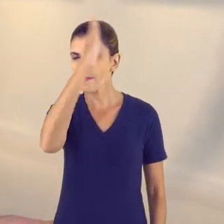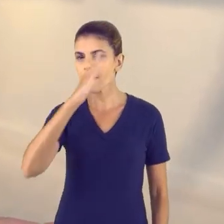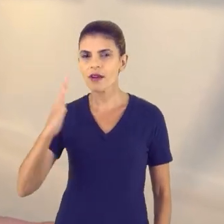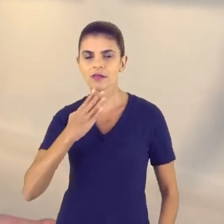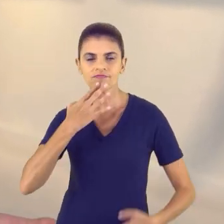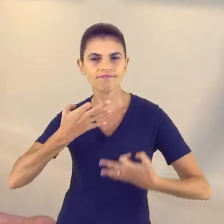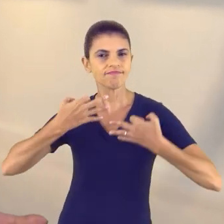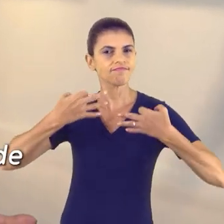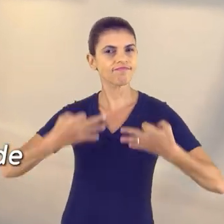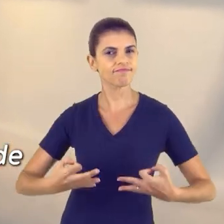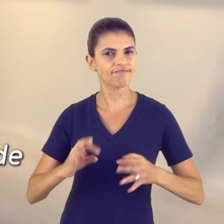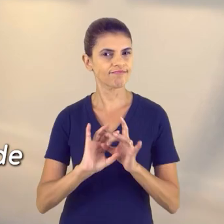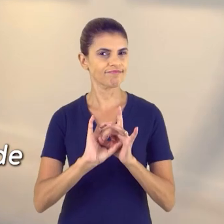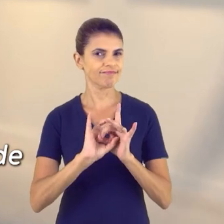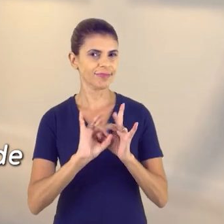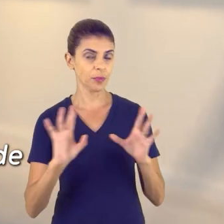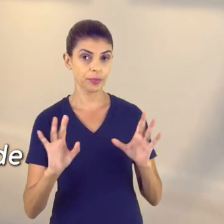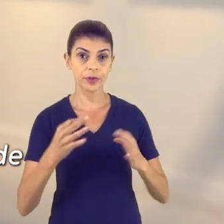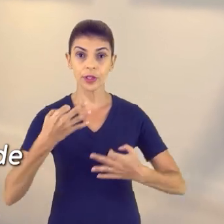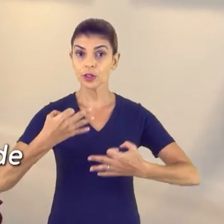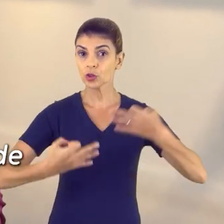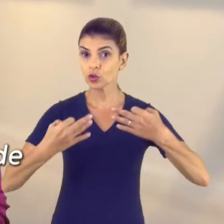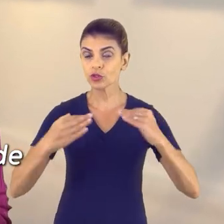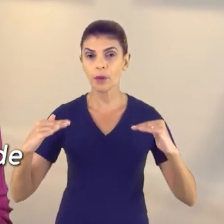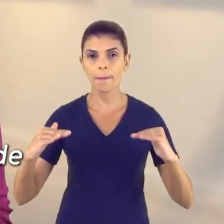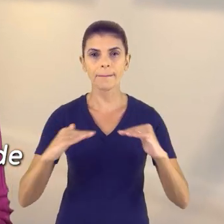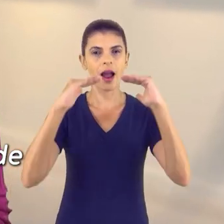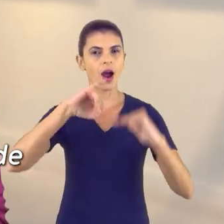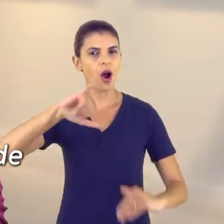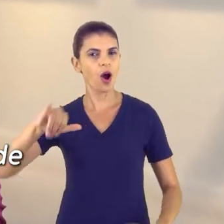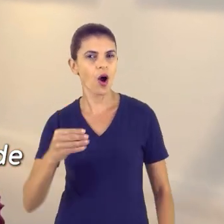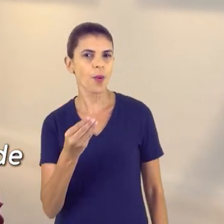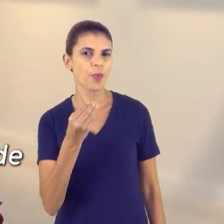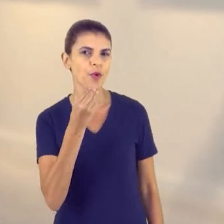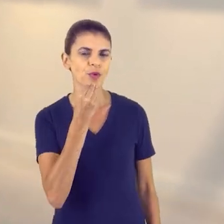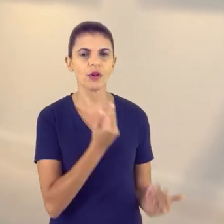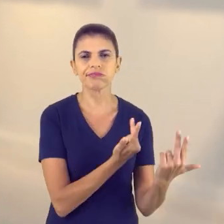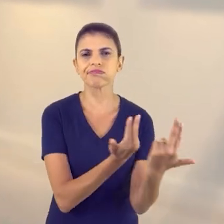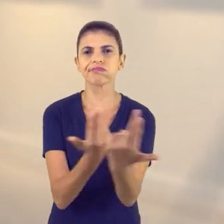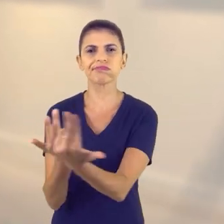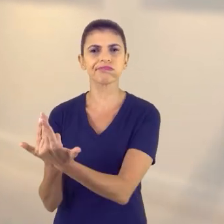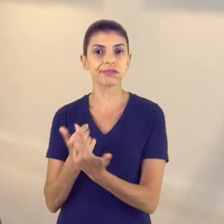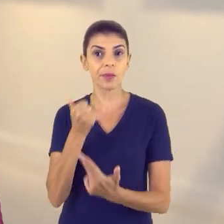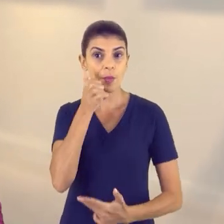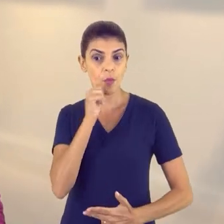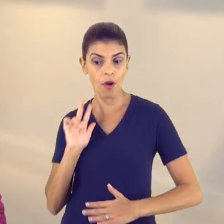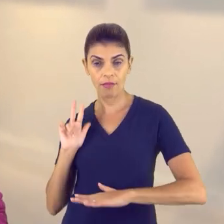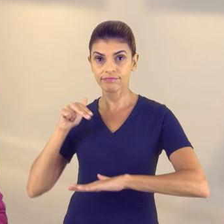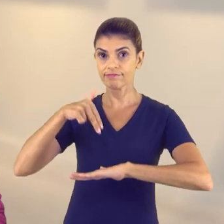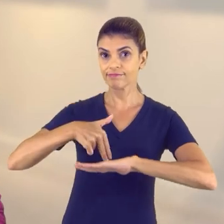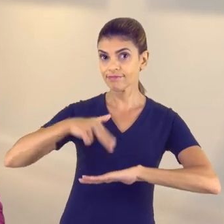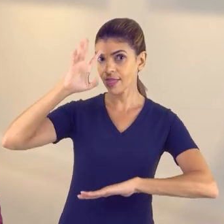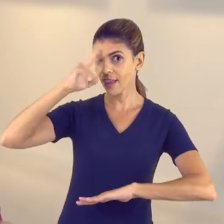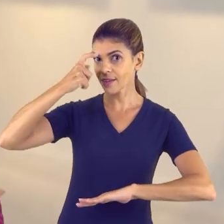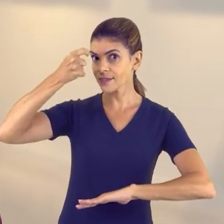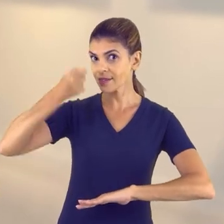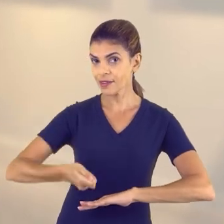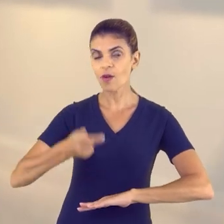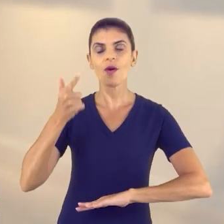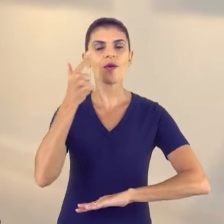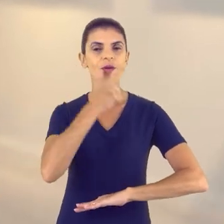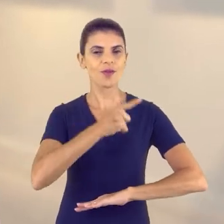justo e democrático. A justiça se faz com igualdade de oportunidades, e a presença da mulher na tomada de decisões